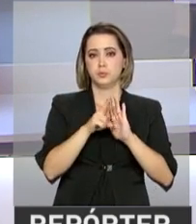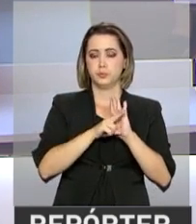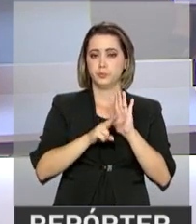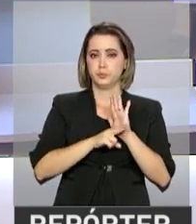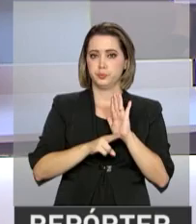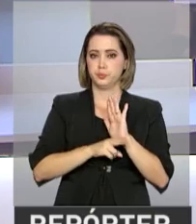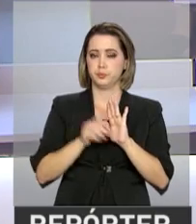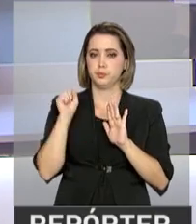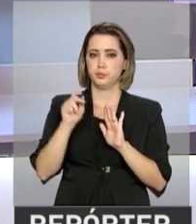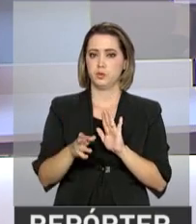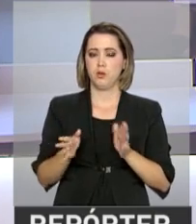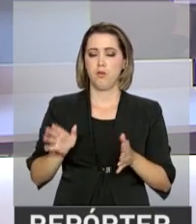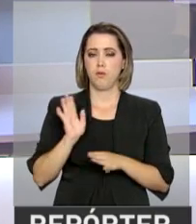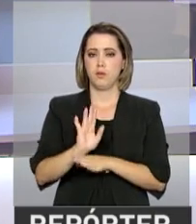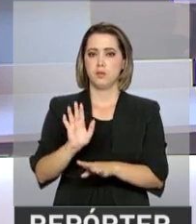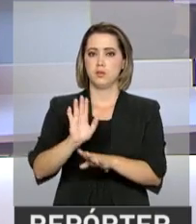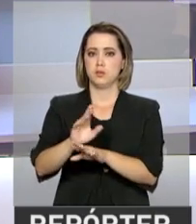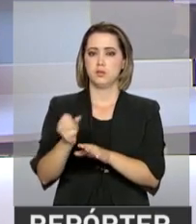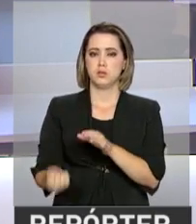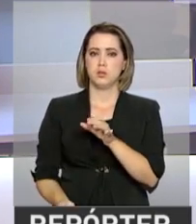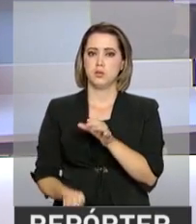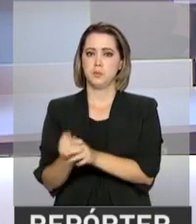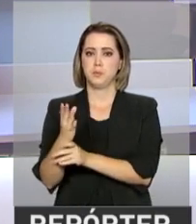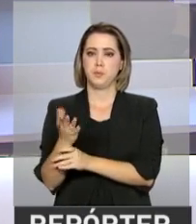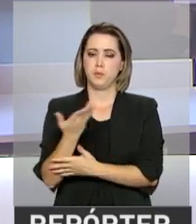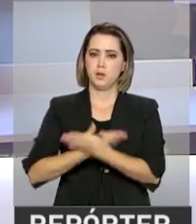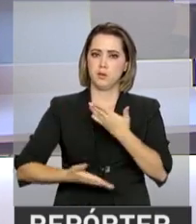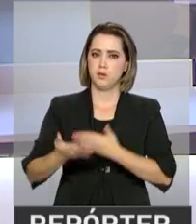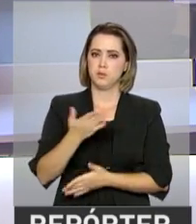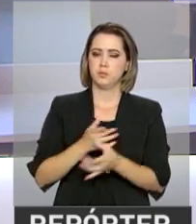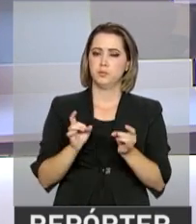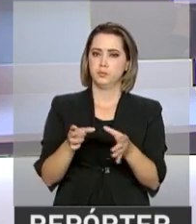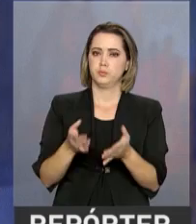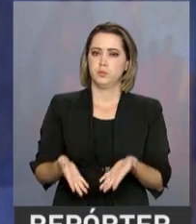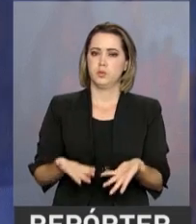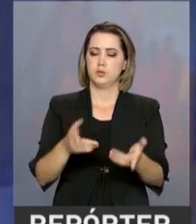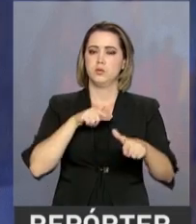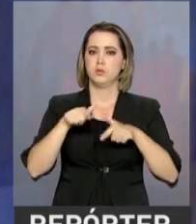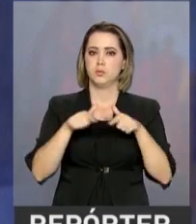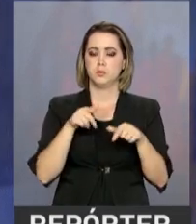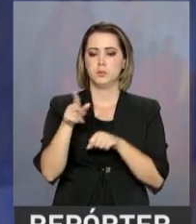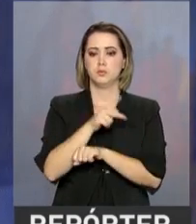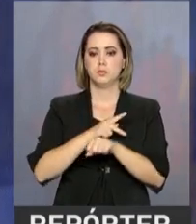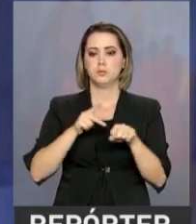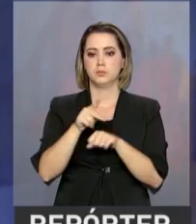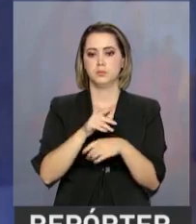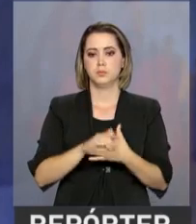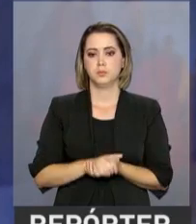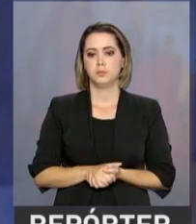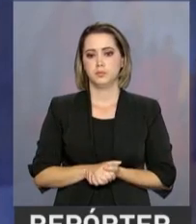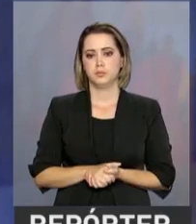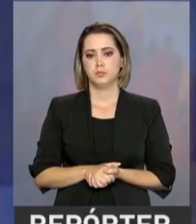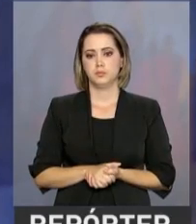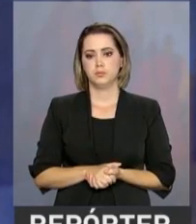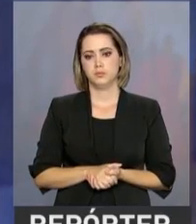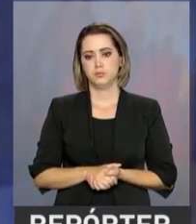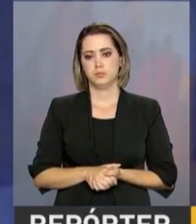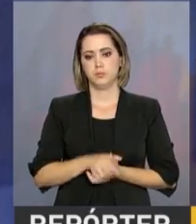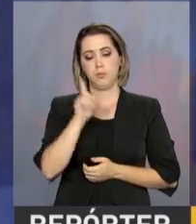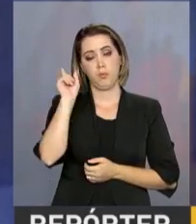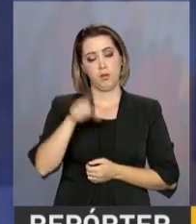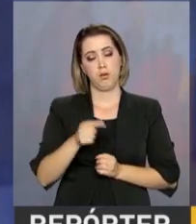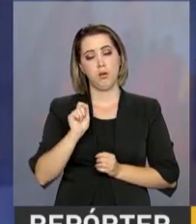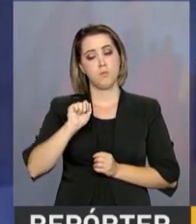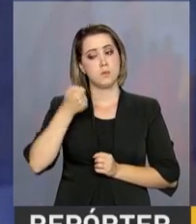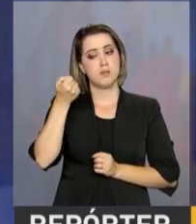na criação de um ambiente de negócios e a gerar empregos no país. Ela é um sinalizador,